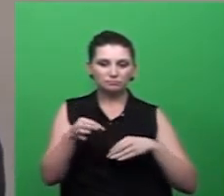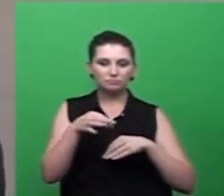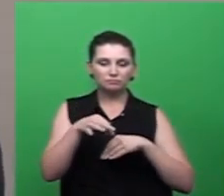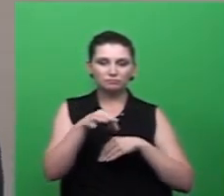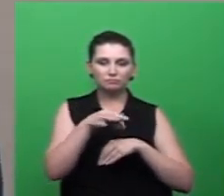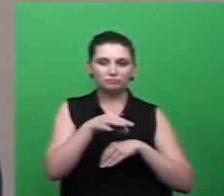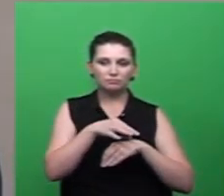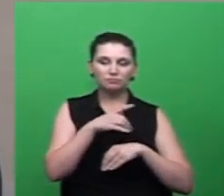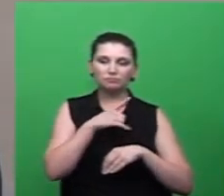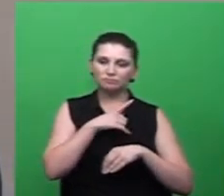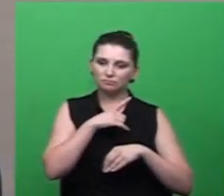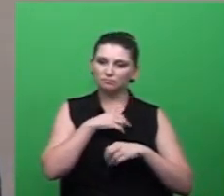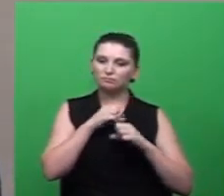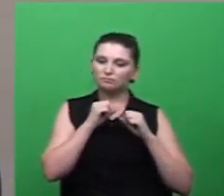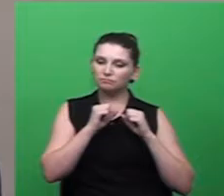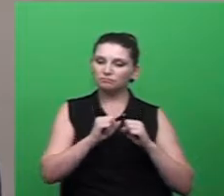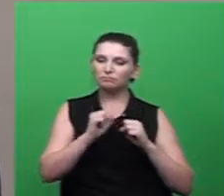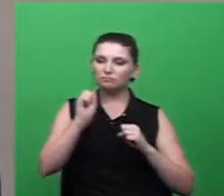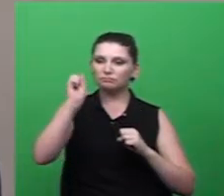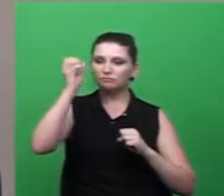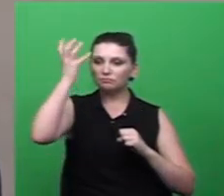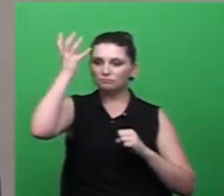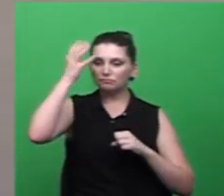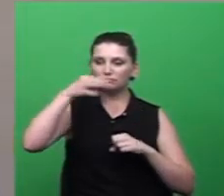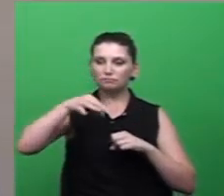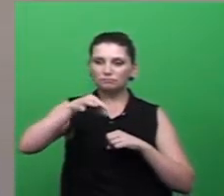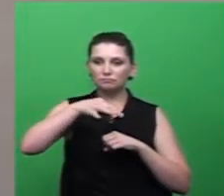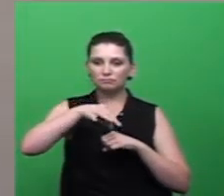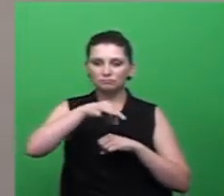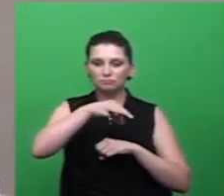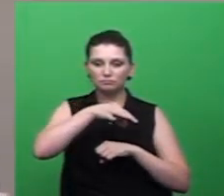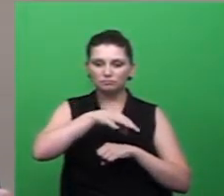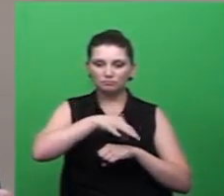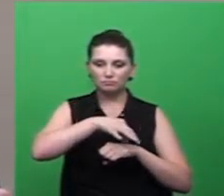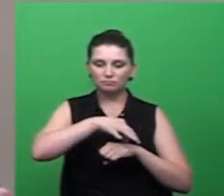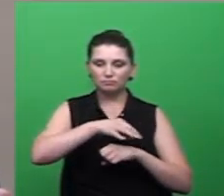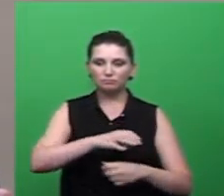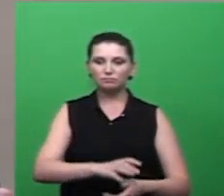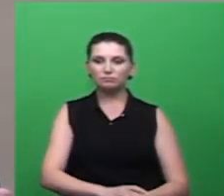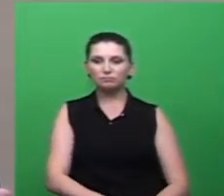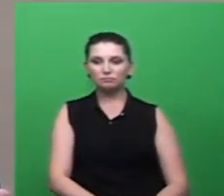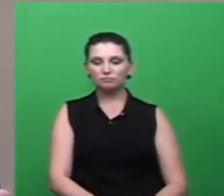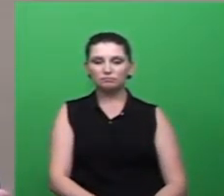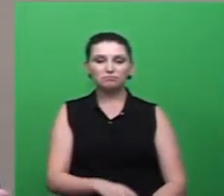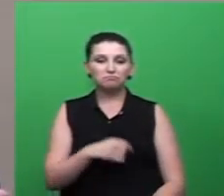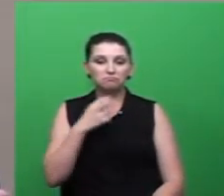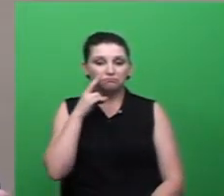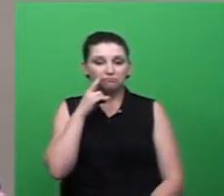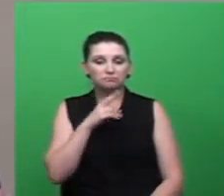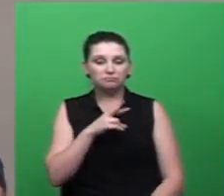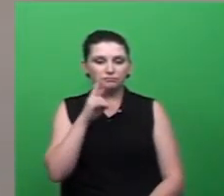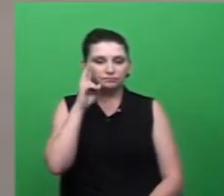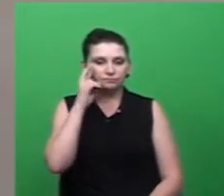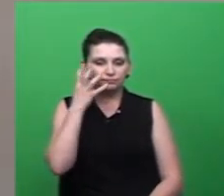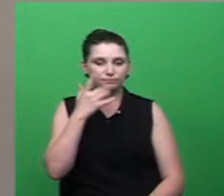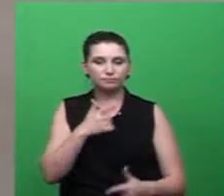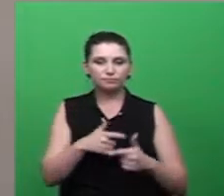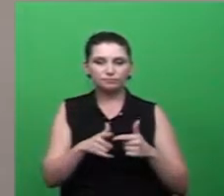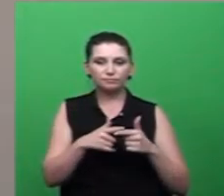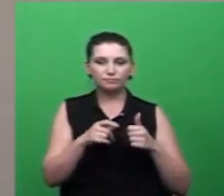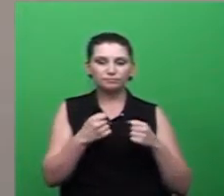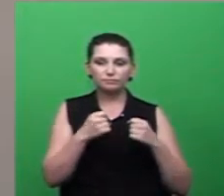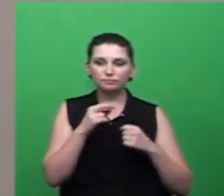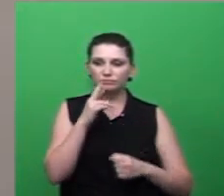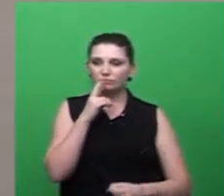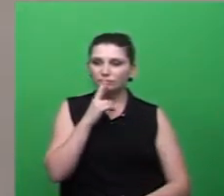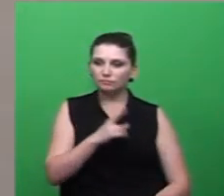foco de mosquito mas com certeza um foco e eu não vejo uma solução eu não vejo uma solução mas